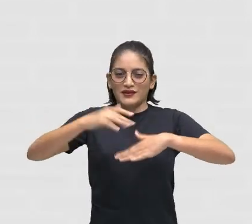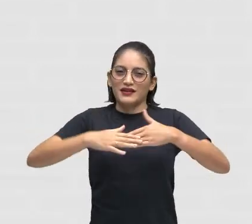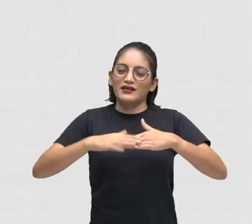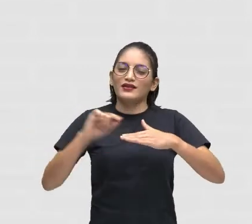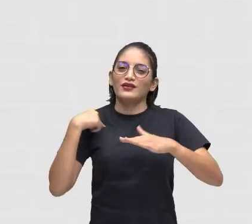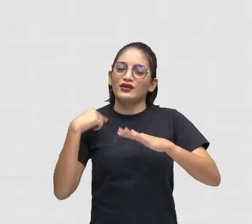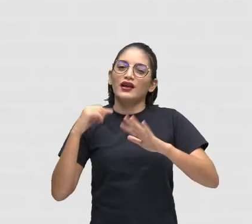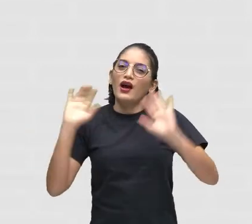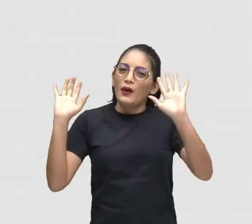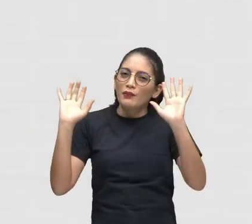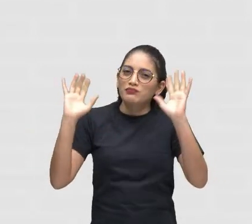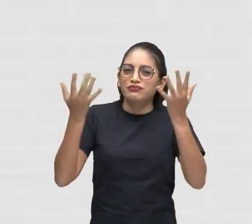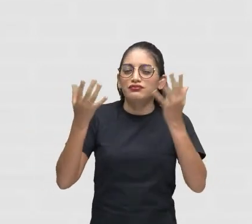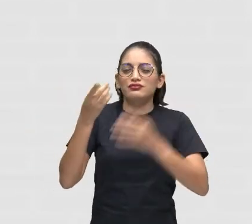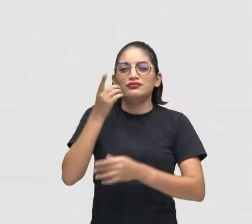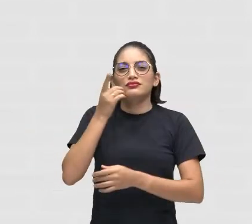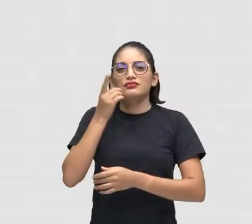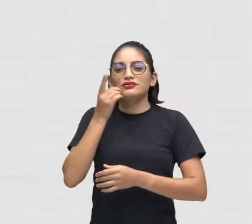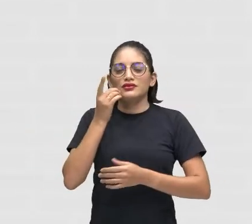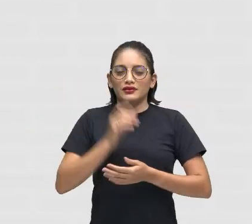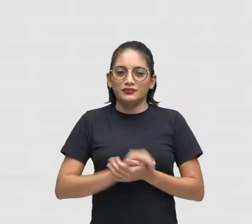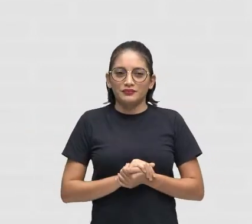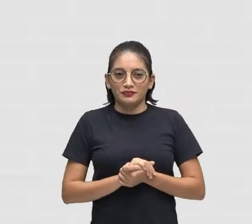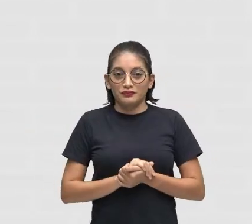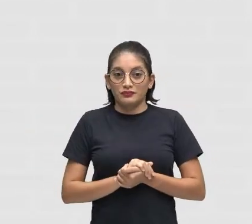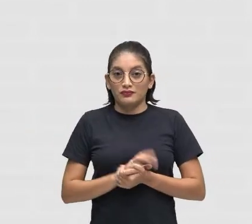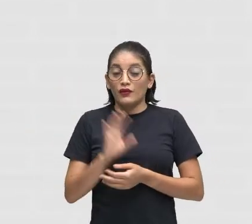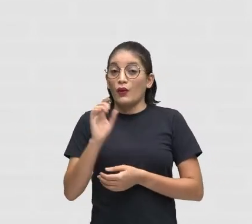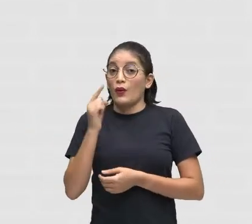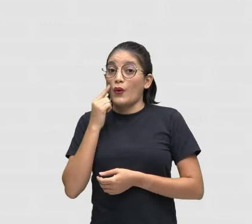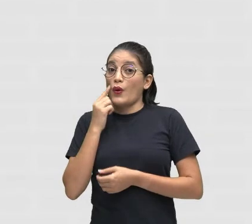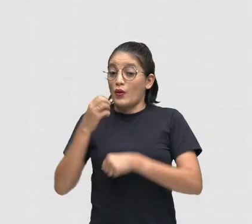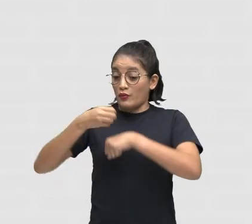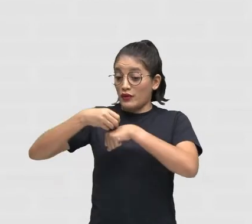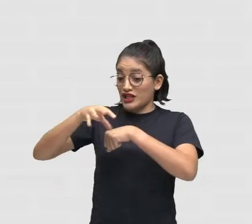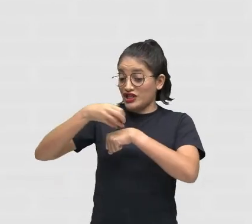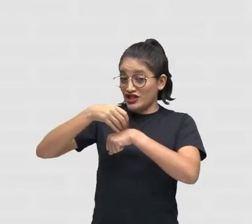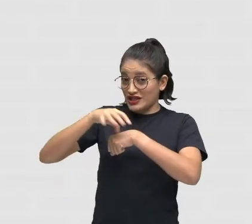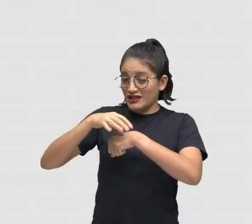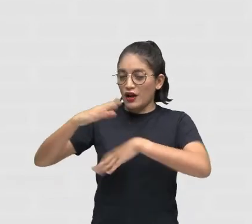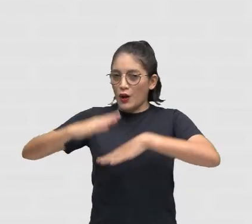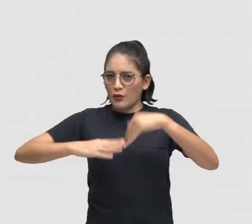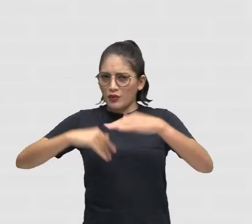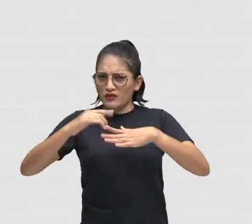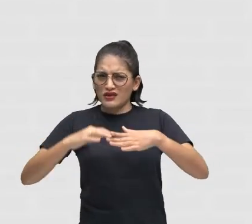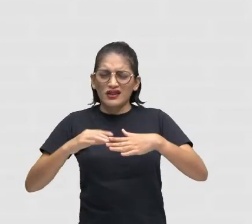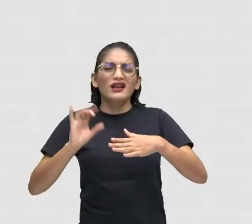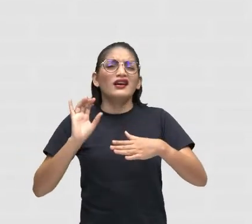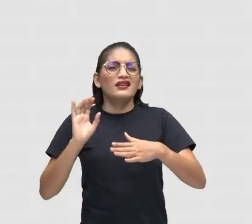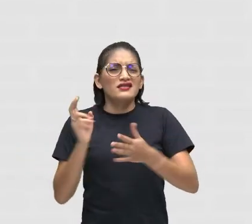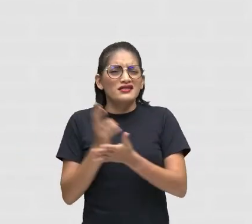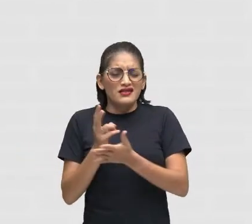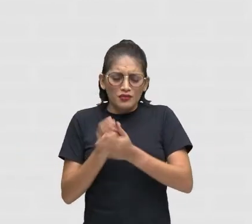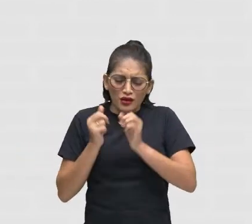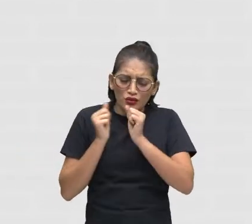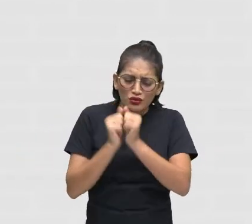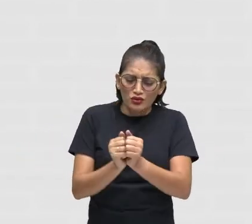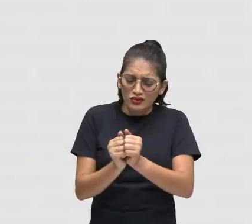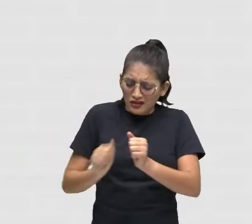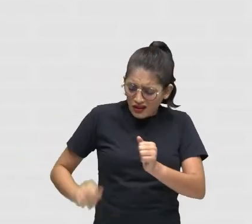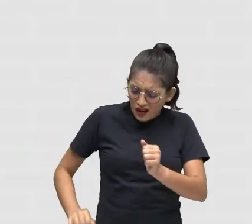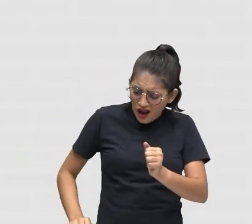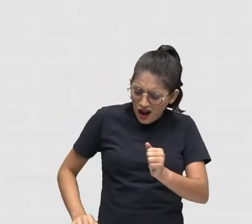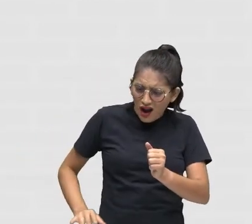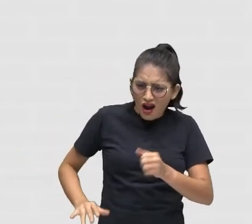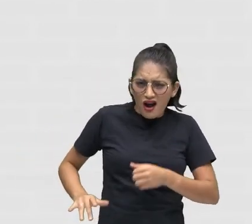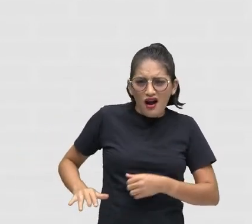comemoramos Nesse dia Né Eu posso dar uma dica É um profissional Que nos acompanha Desde a nossa vida escolar Lá